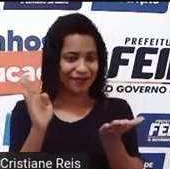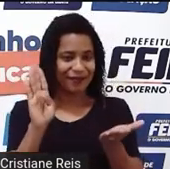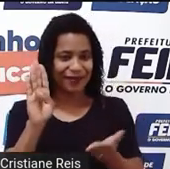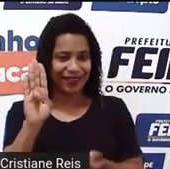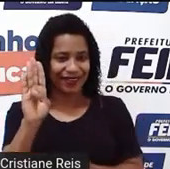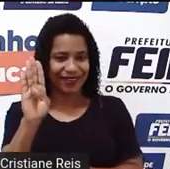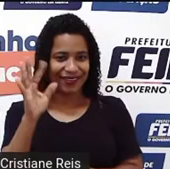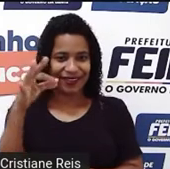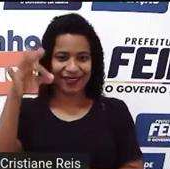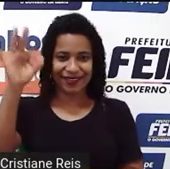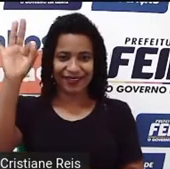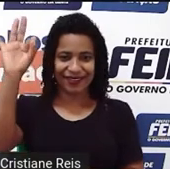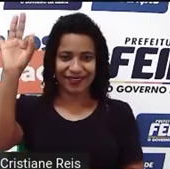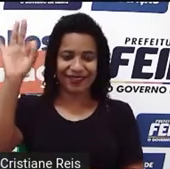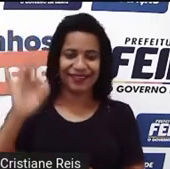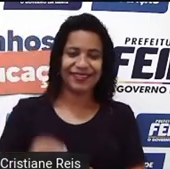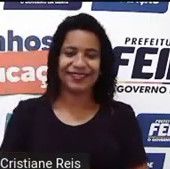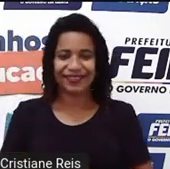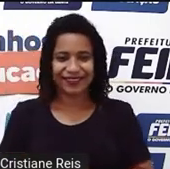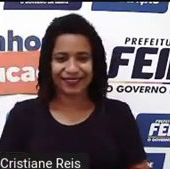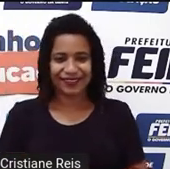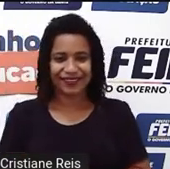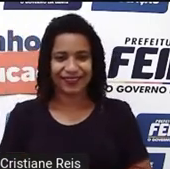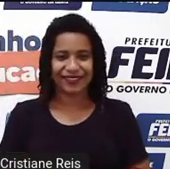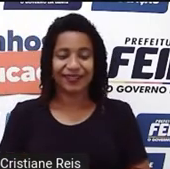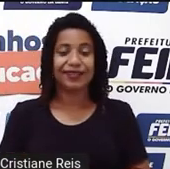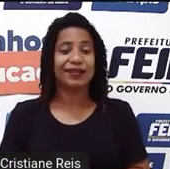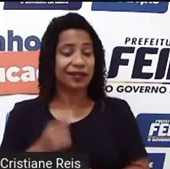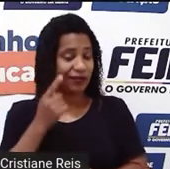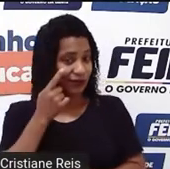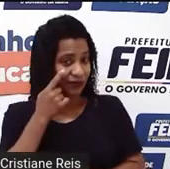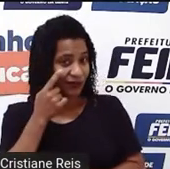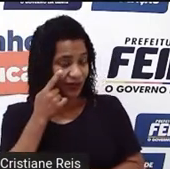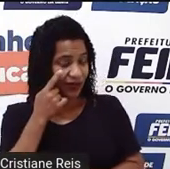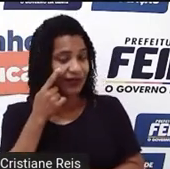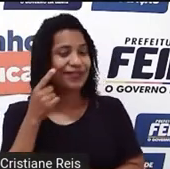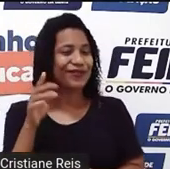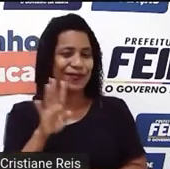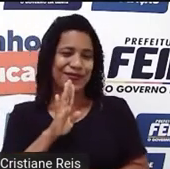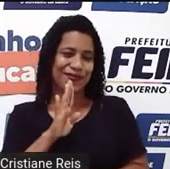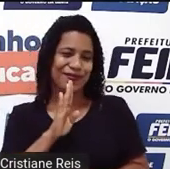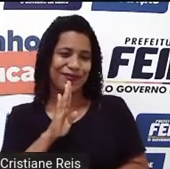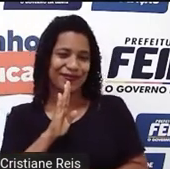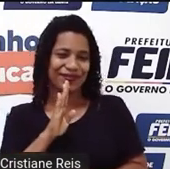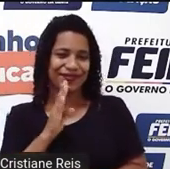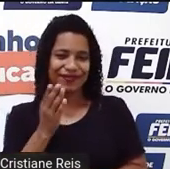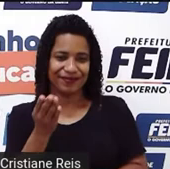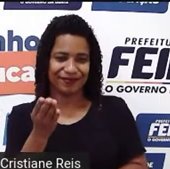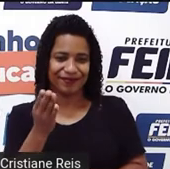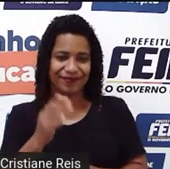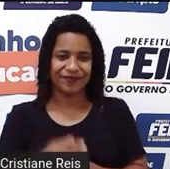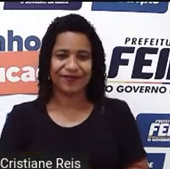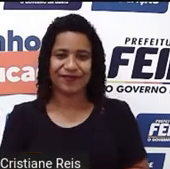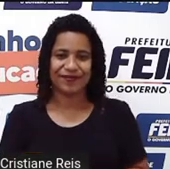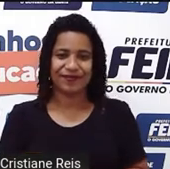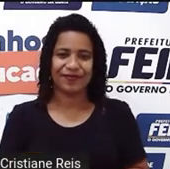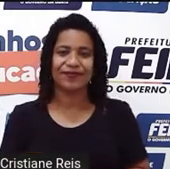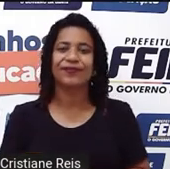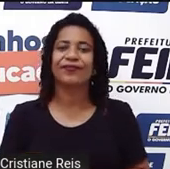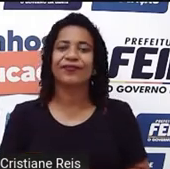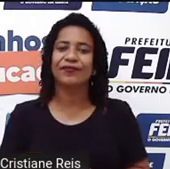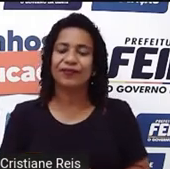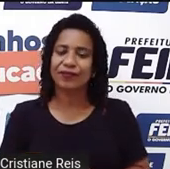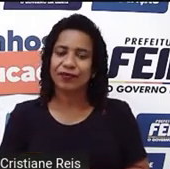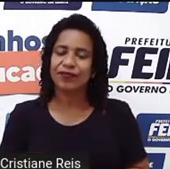Ok, students? Inclusive, é uma informação recente, não é? Who wrote Notes and Crosses?